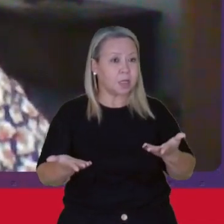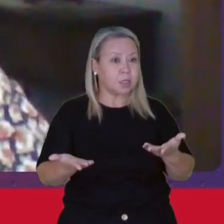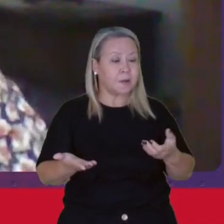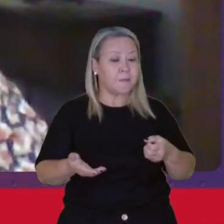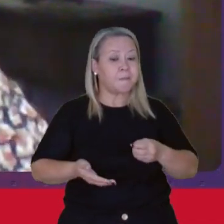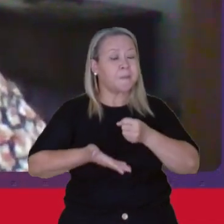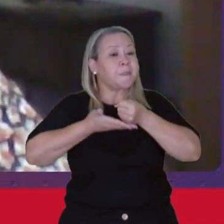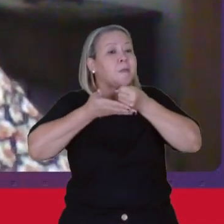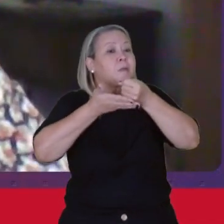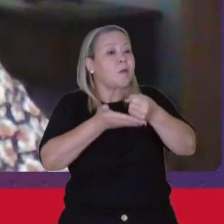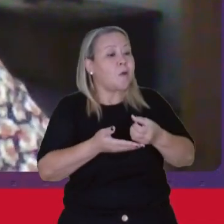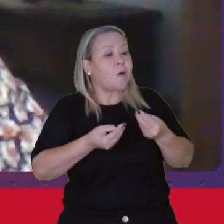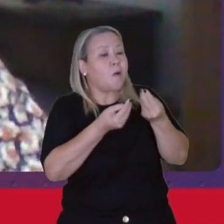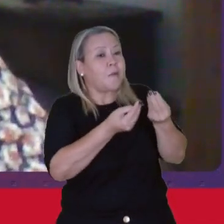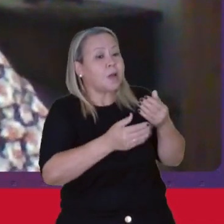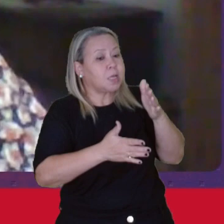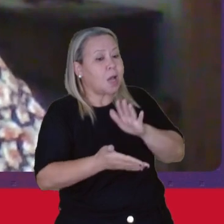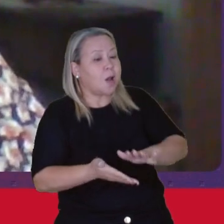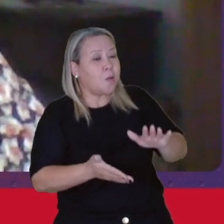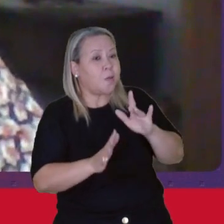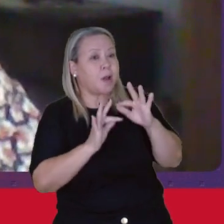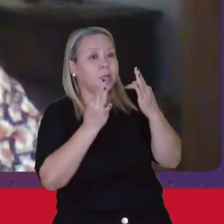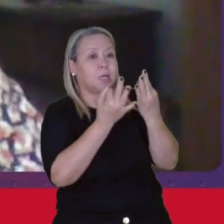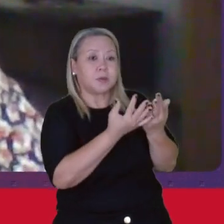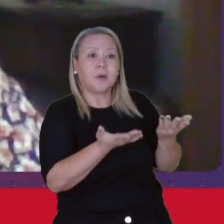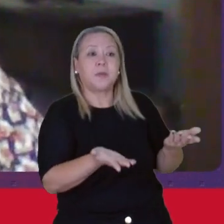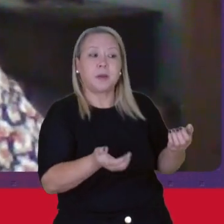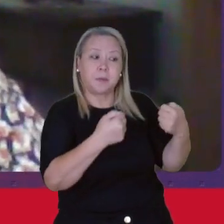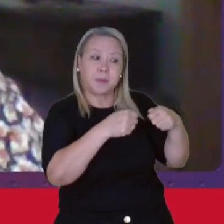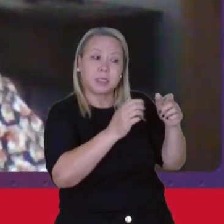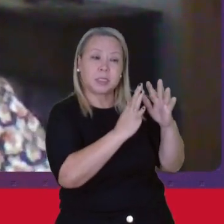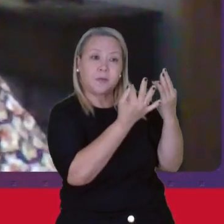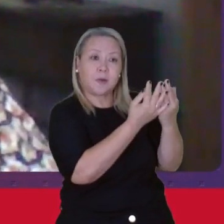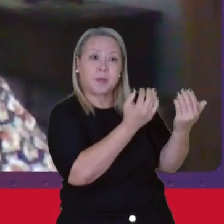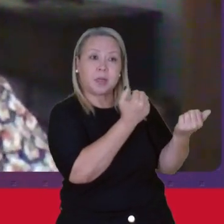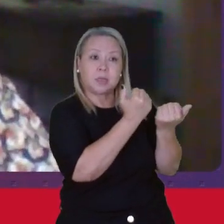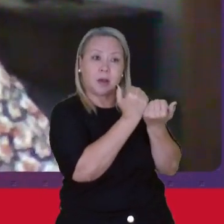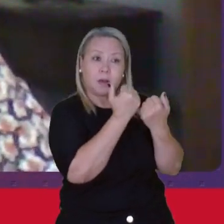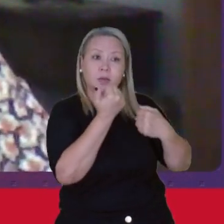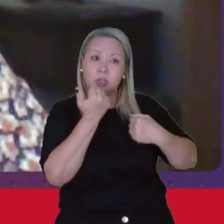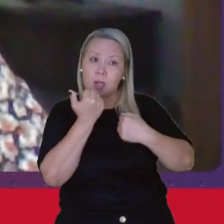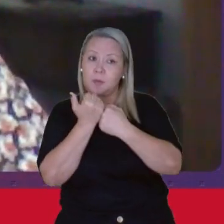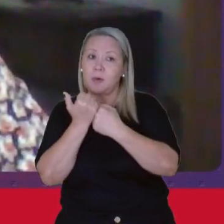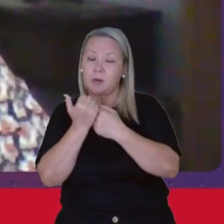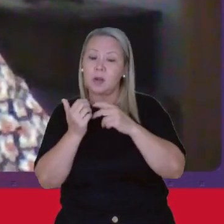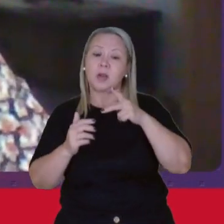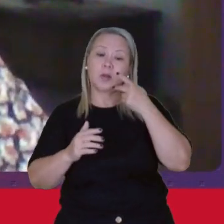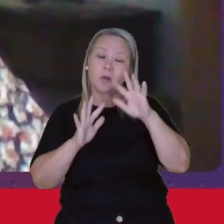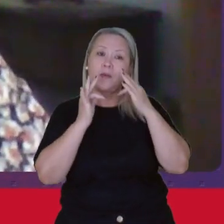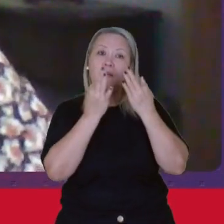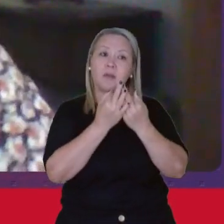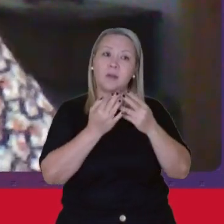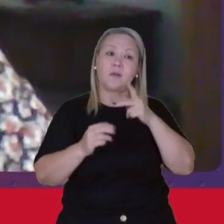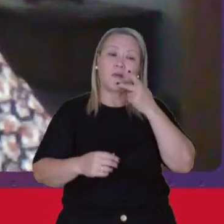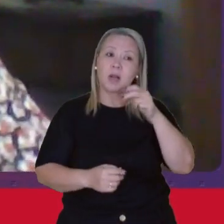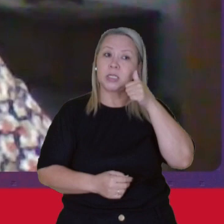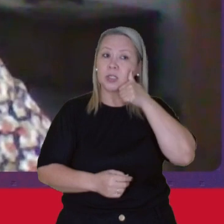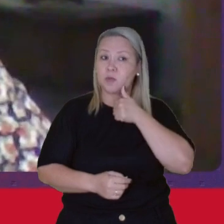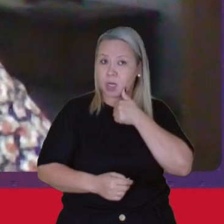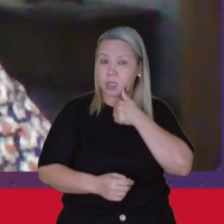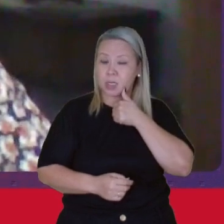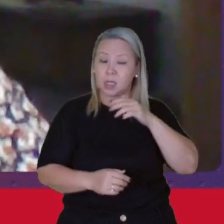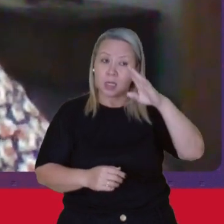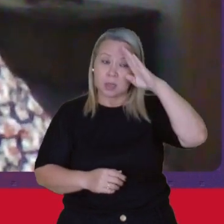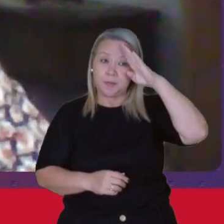Ofertados Por meio Das famílias E isso Significa Falar em família Nós estamos falando Das mulheres Que são as